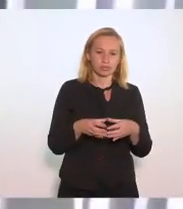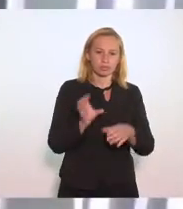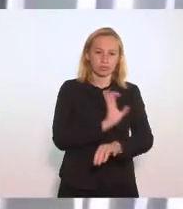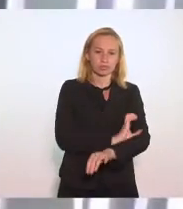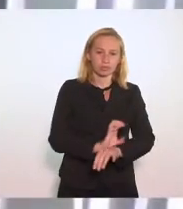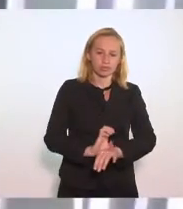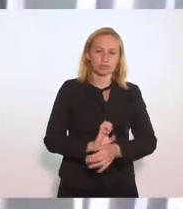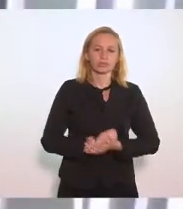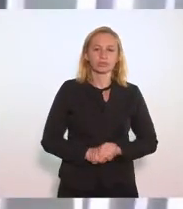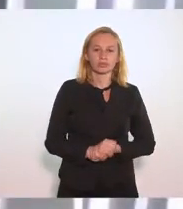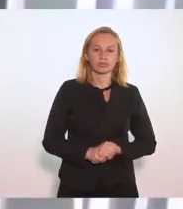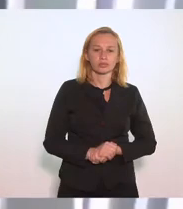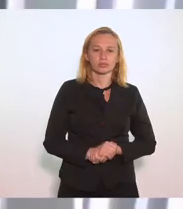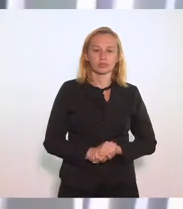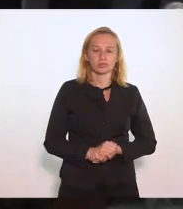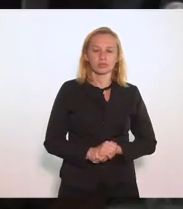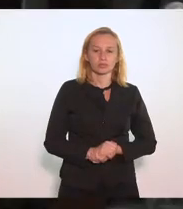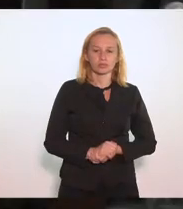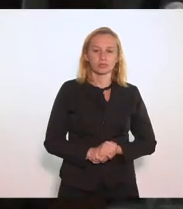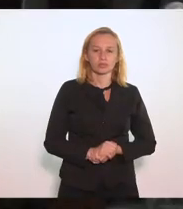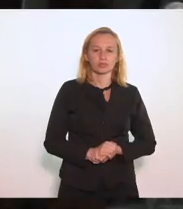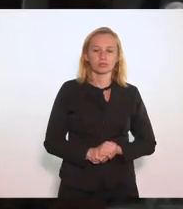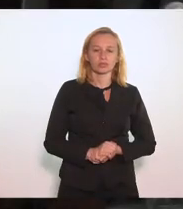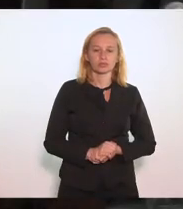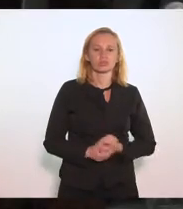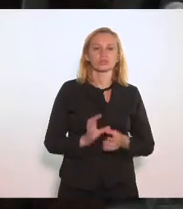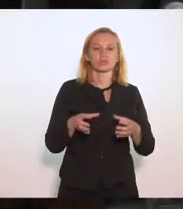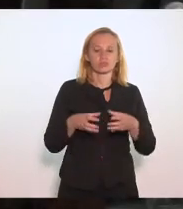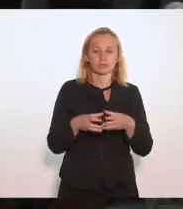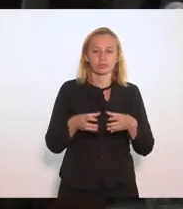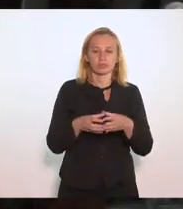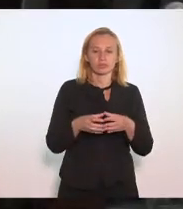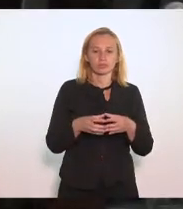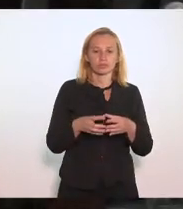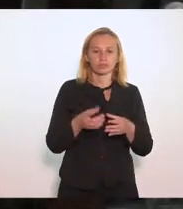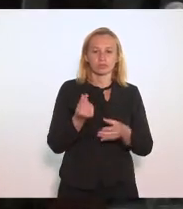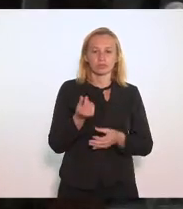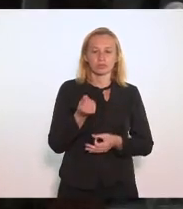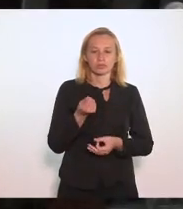de cultura pela comissão de tributação deputado Luiz Paulo